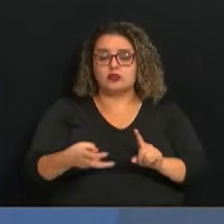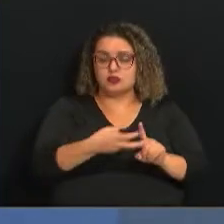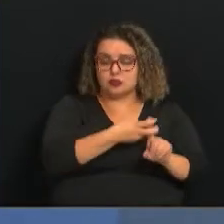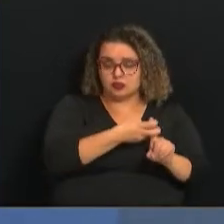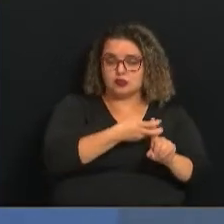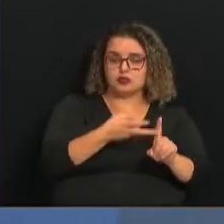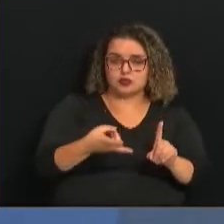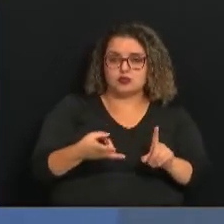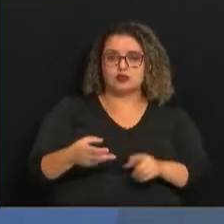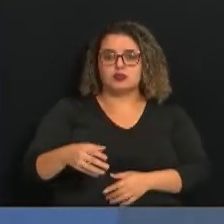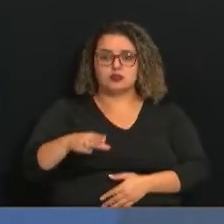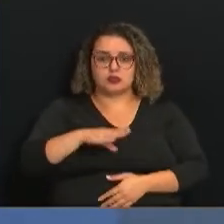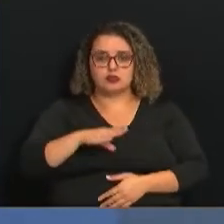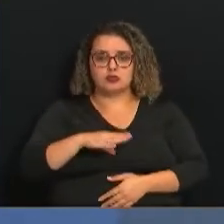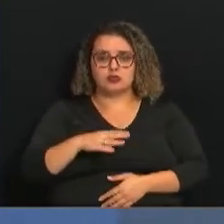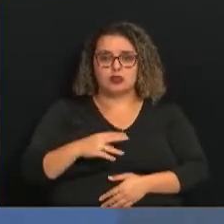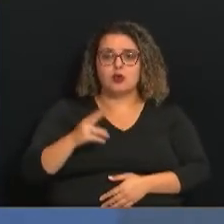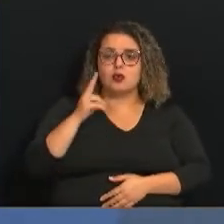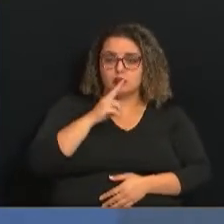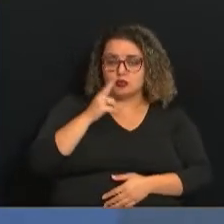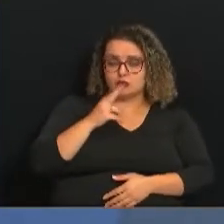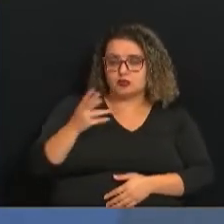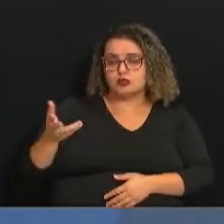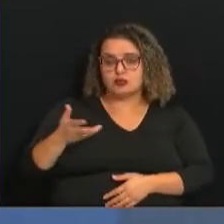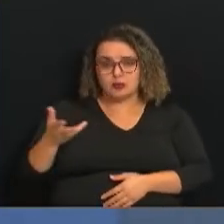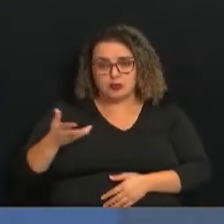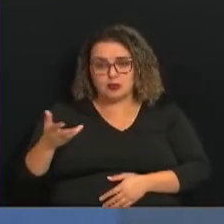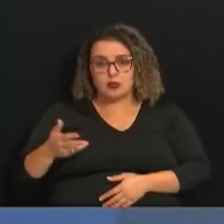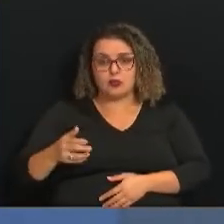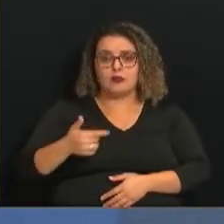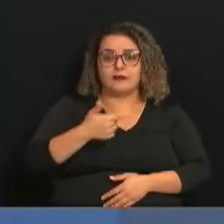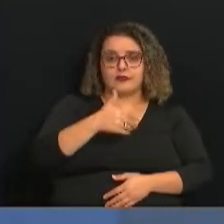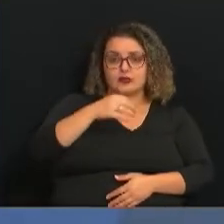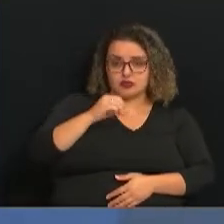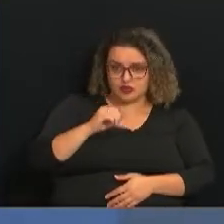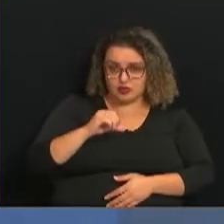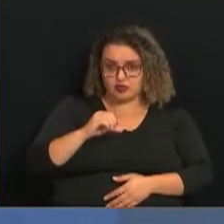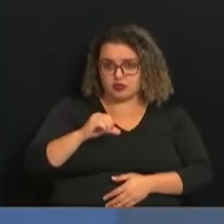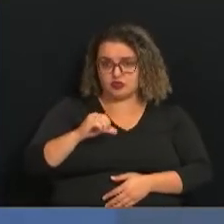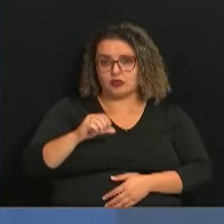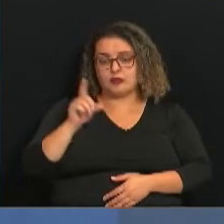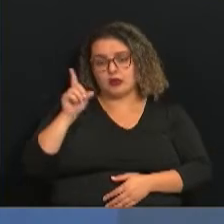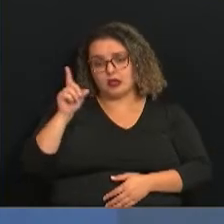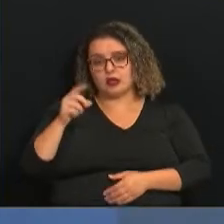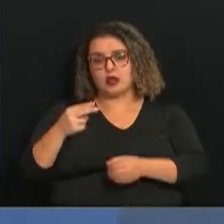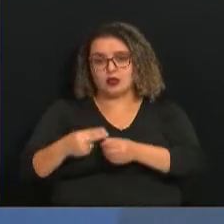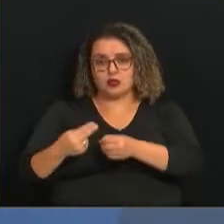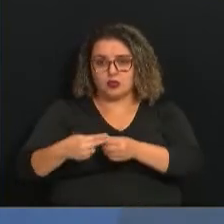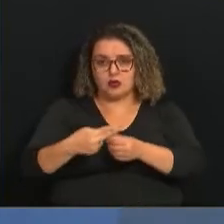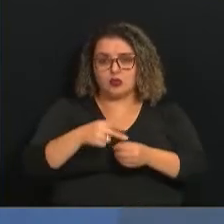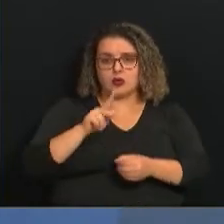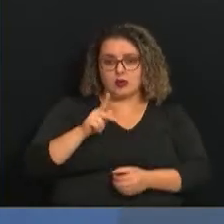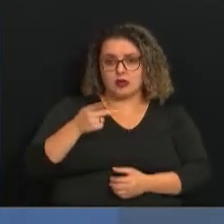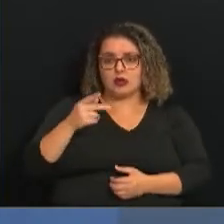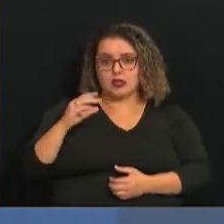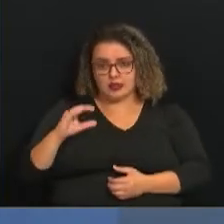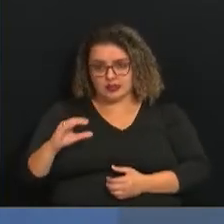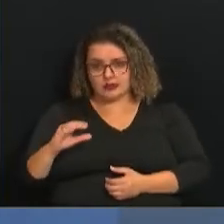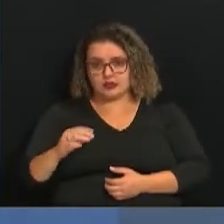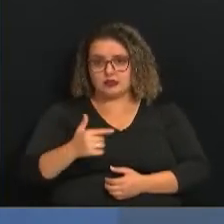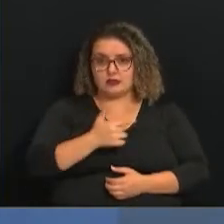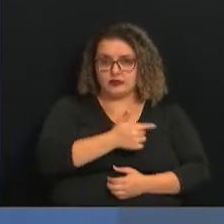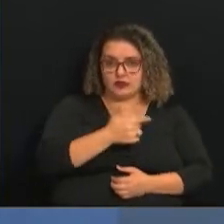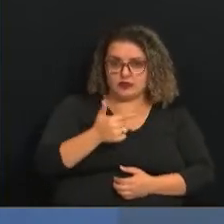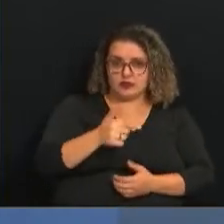Urgência e Emergência, dos quais 29 ocupados. Lá na Unicamp, no HC da Unicamp, 22 leitos,